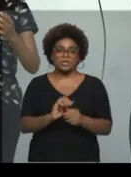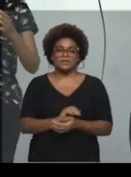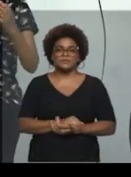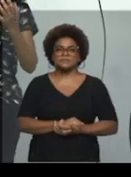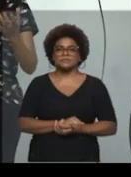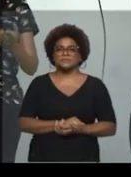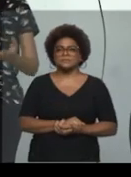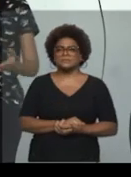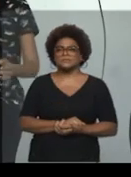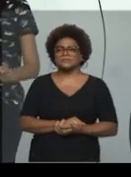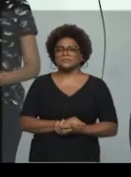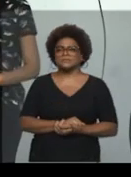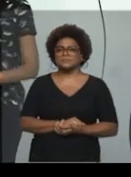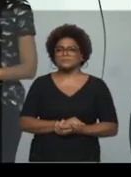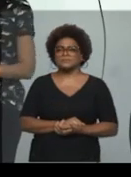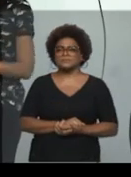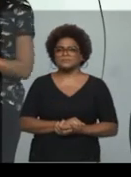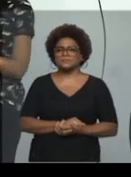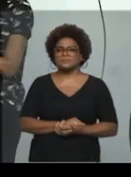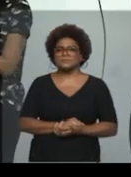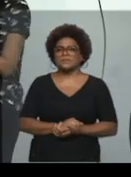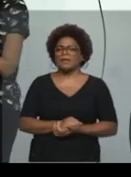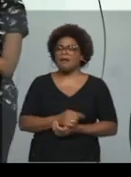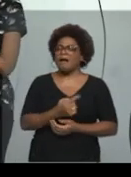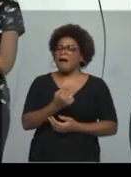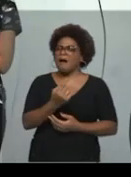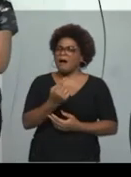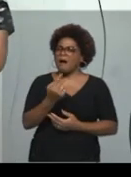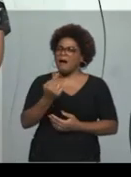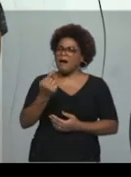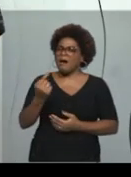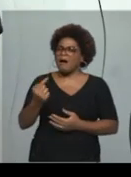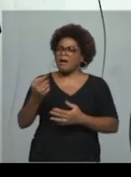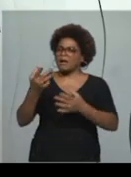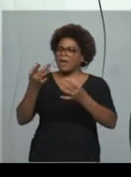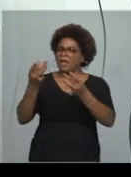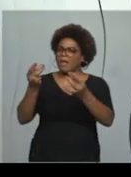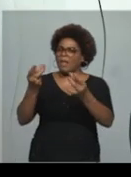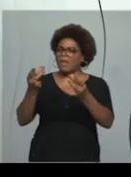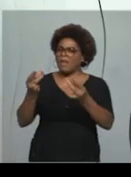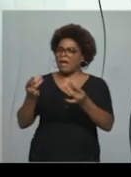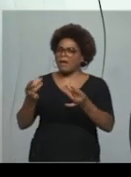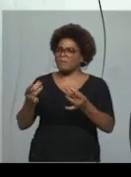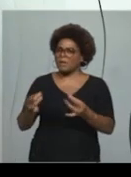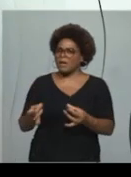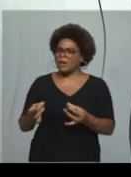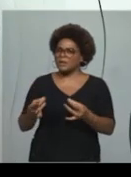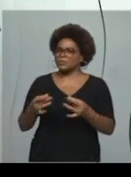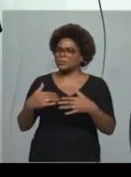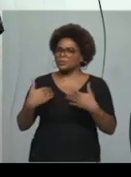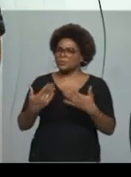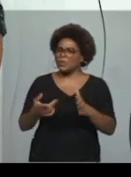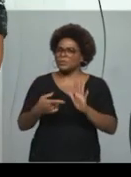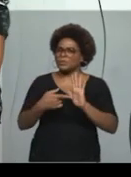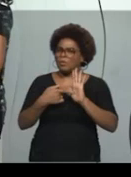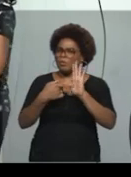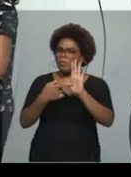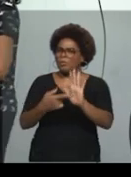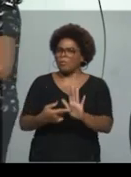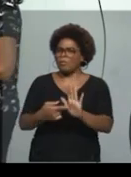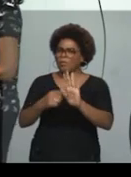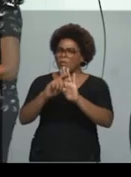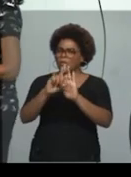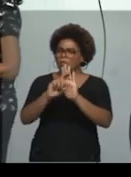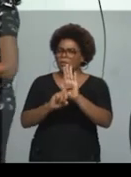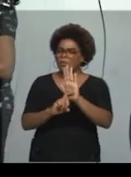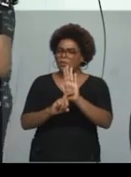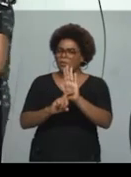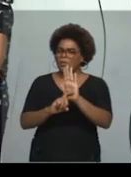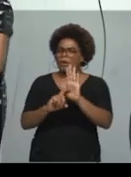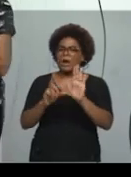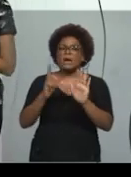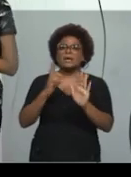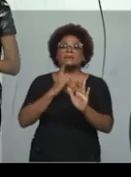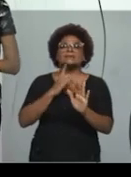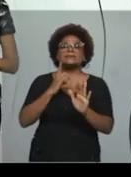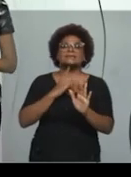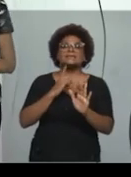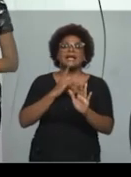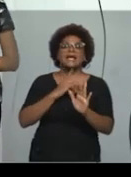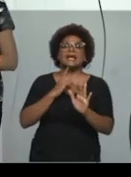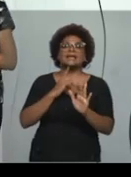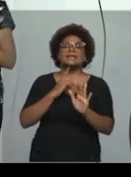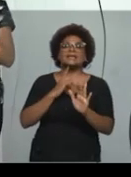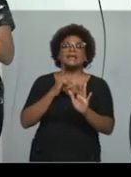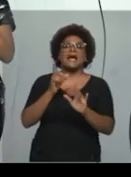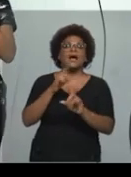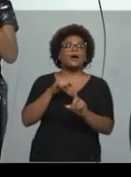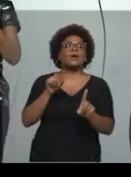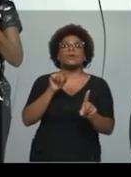Cada elemento, quando é ressaltado em um texto, nós temos aí as funções,